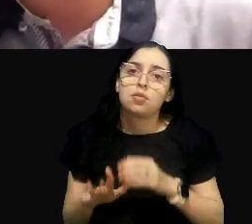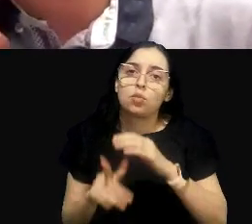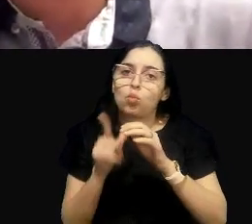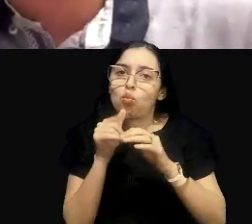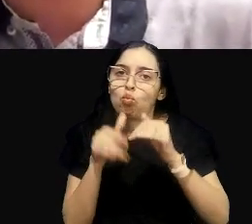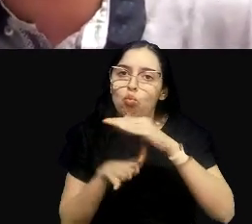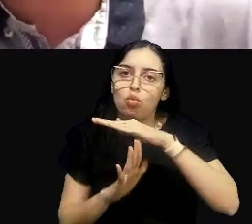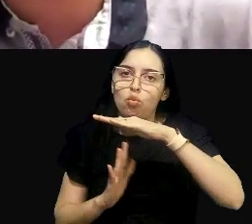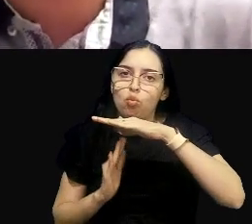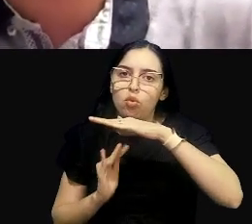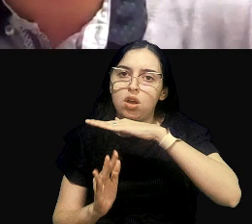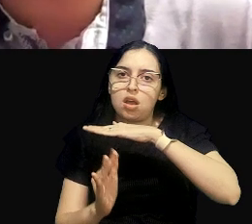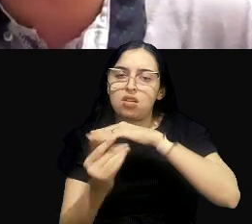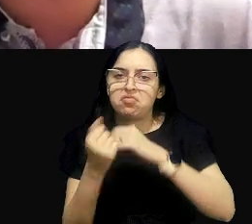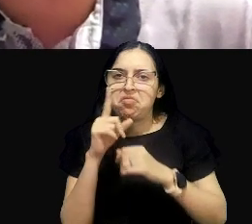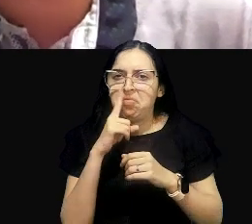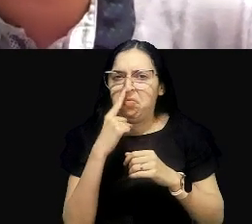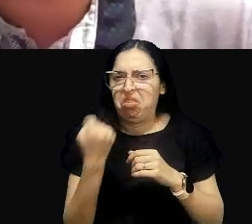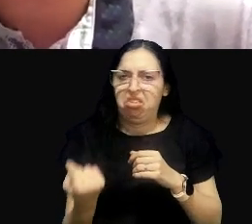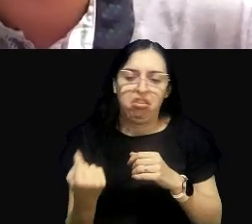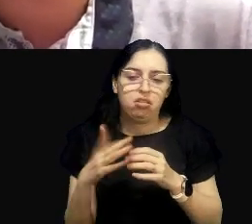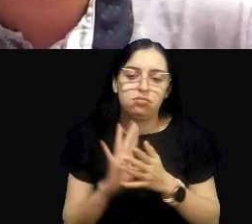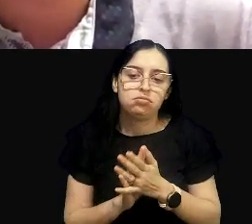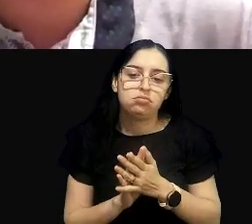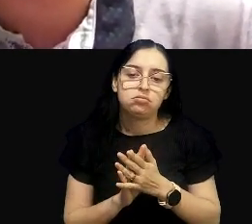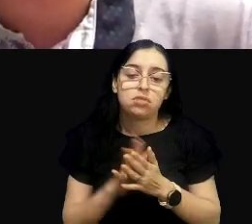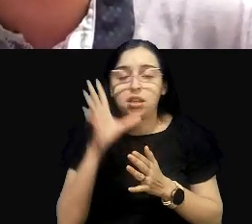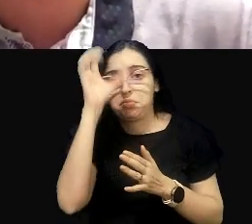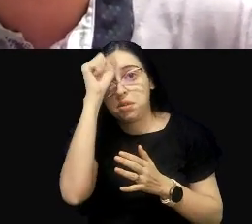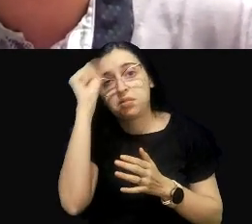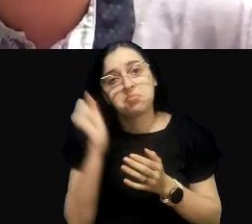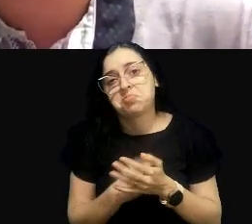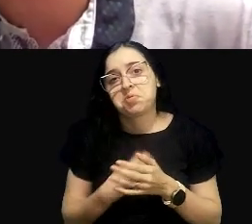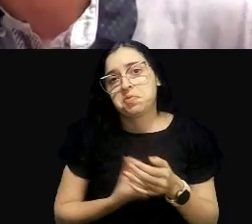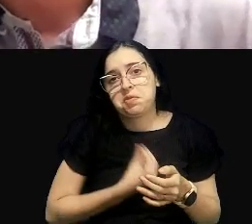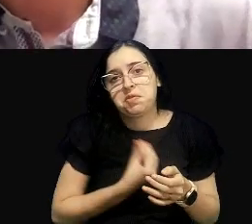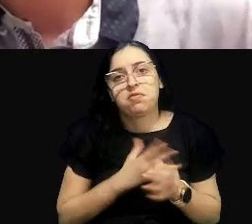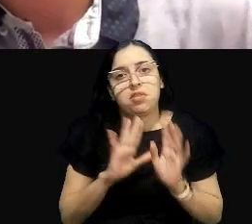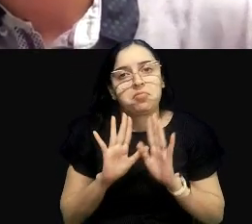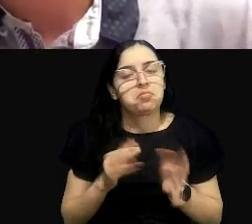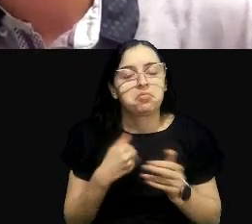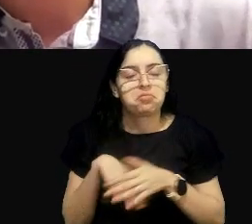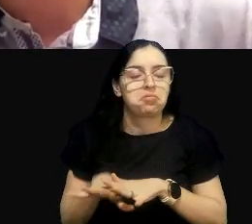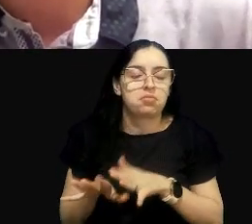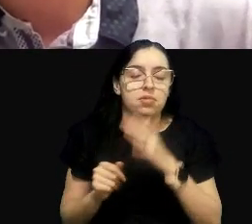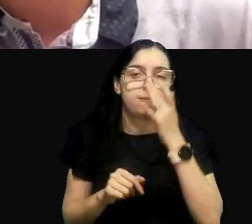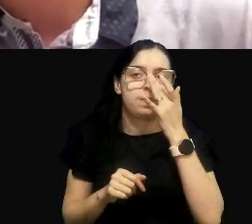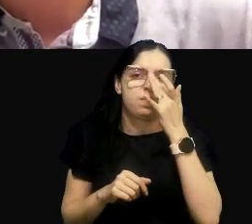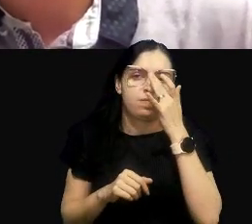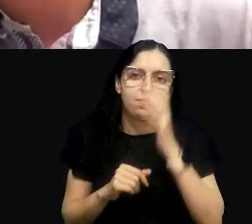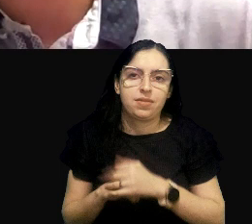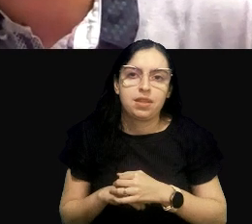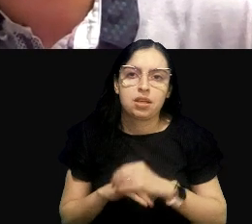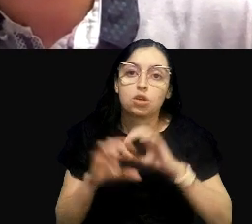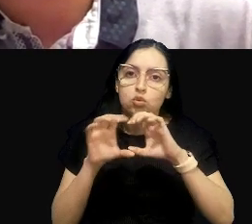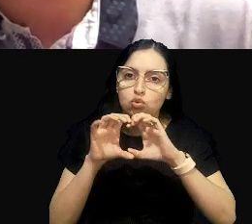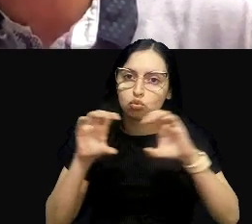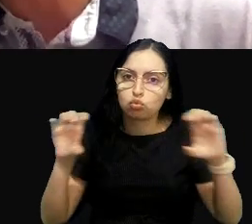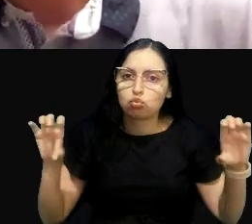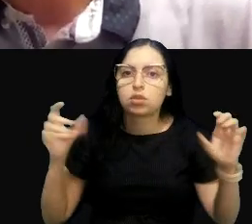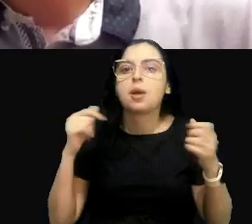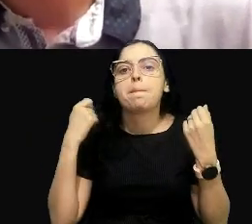da cidade é sujo, mal cheiroso, e a gente aprendeu, infelizmente, a conviver com isso. Então, a estrutura de saneamento é bastante